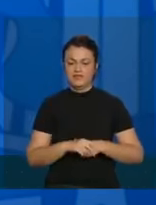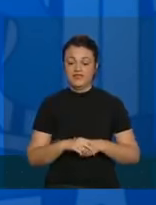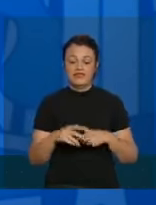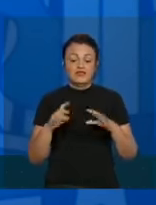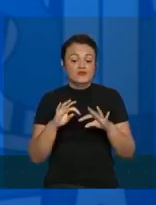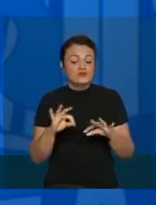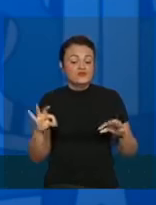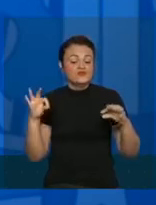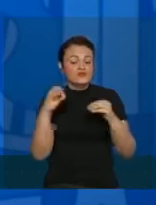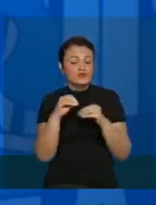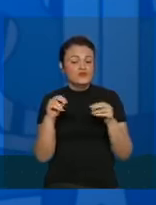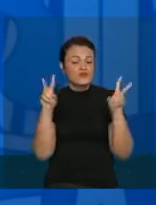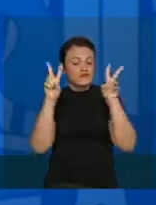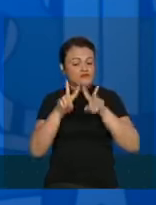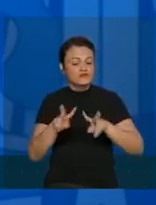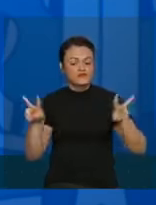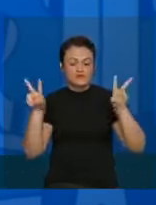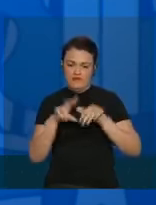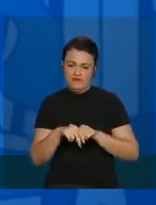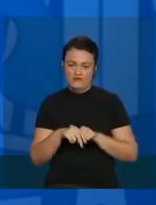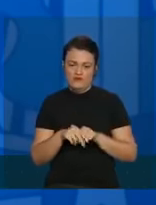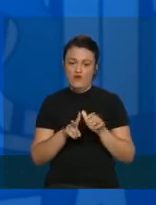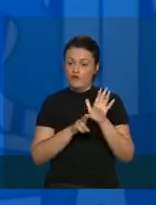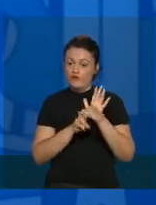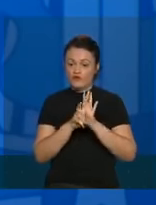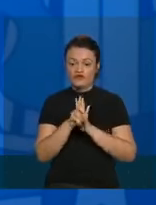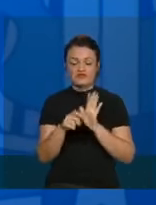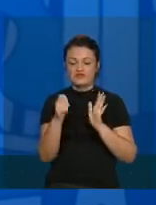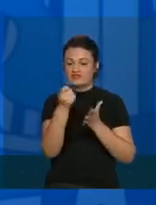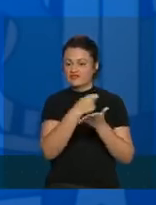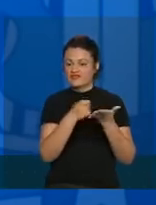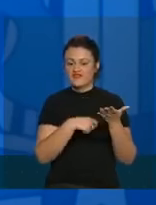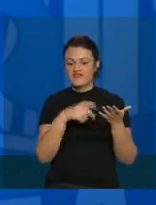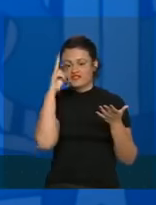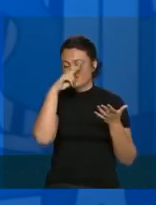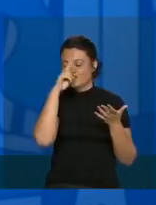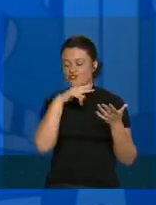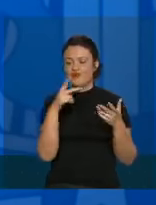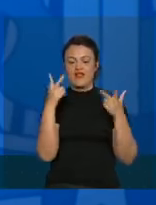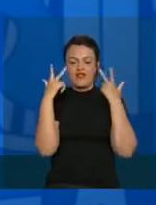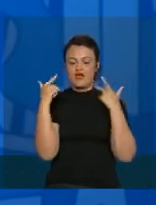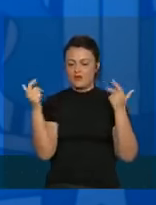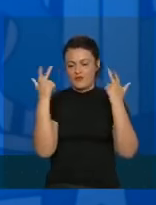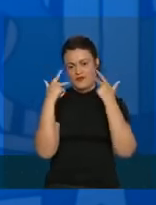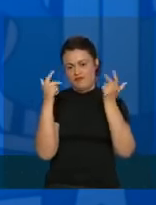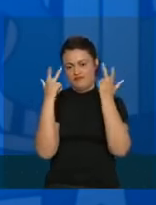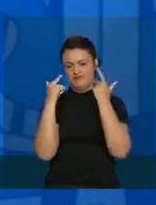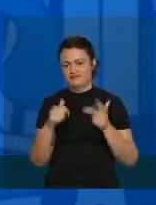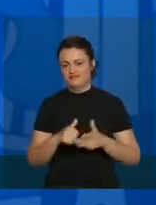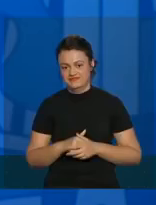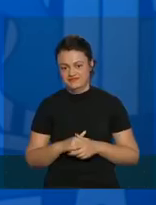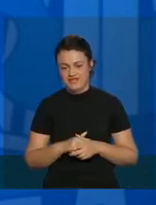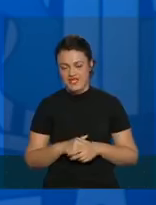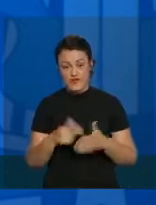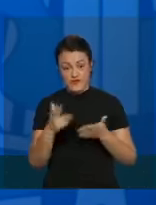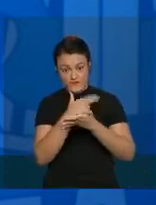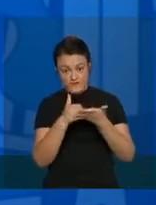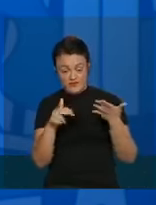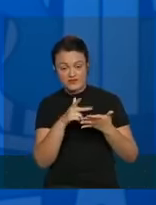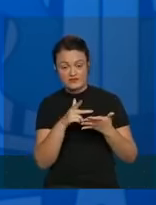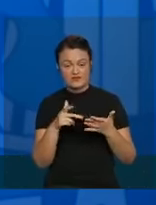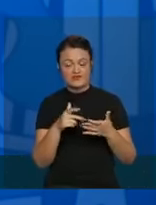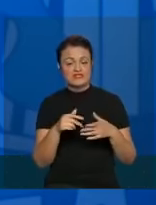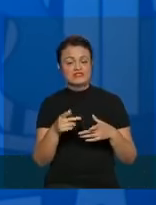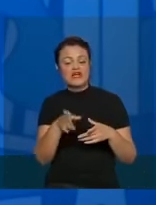tudo são cenários. O vírus está escrevendo a sua história natural. O vírus está